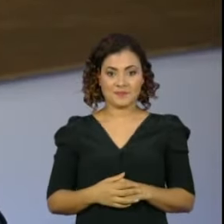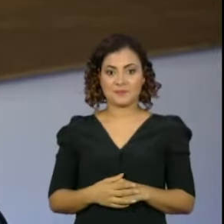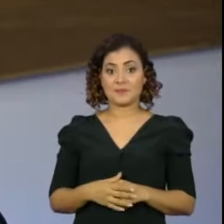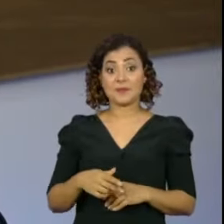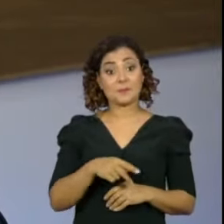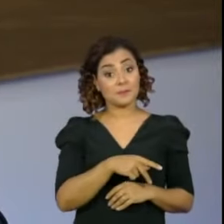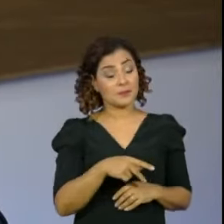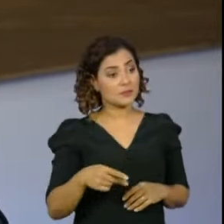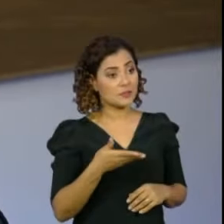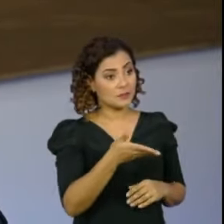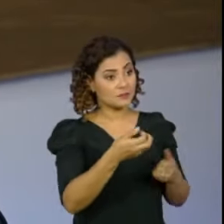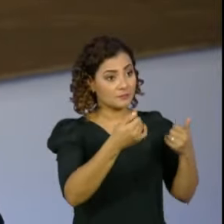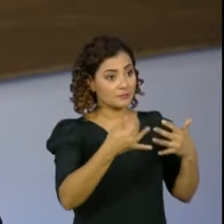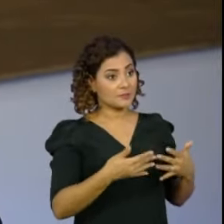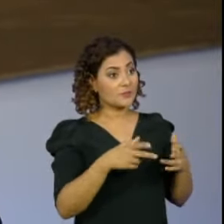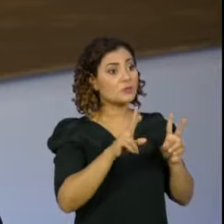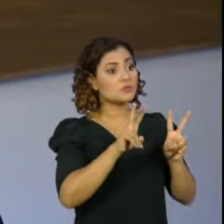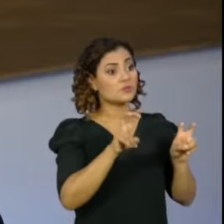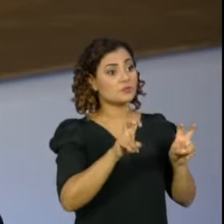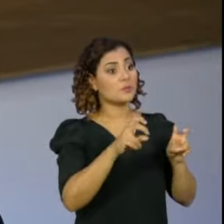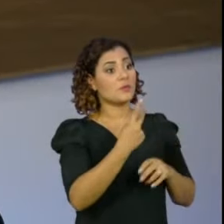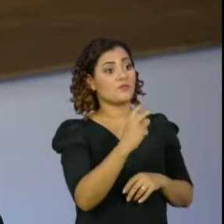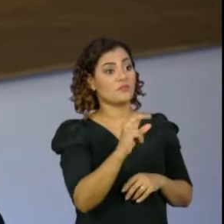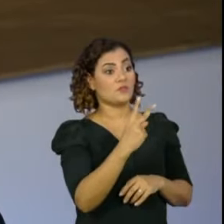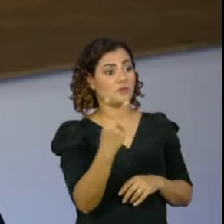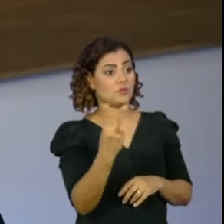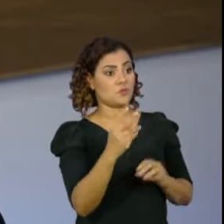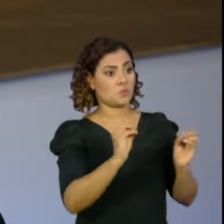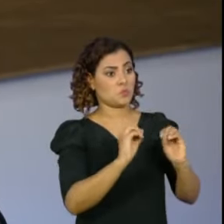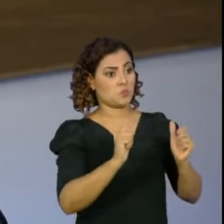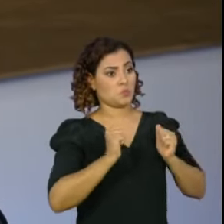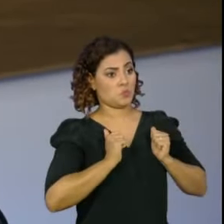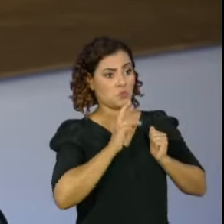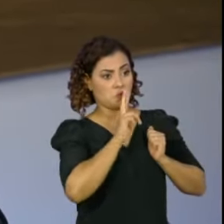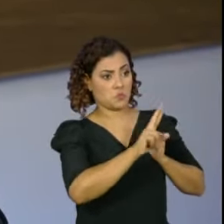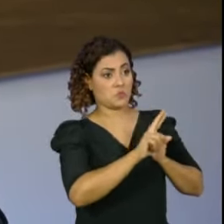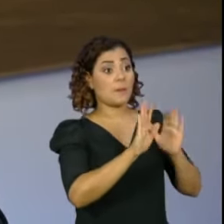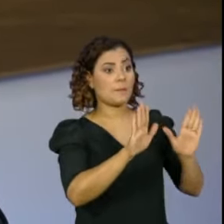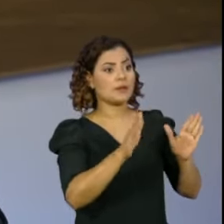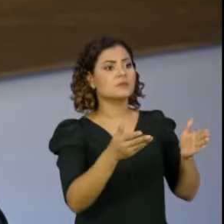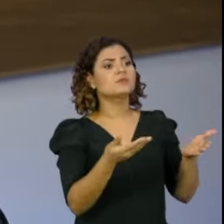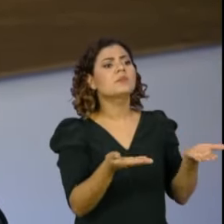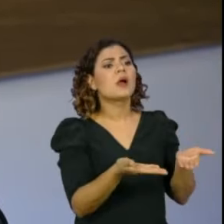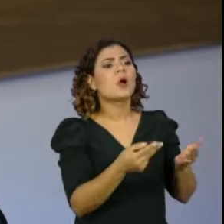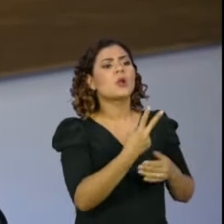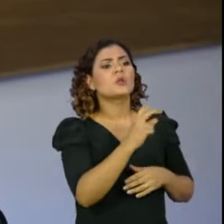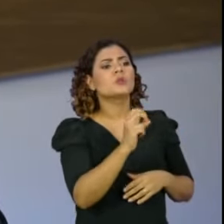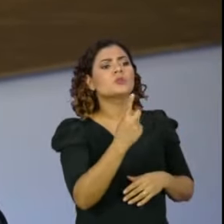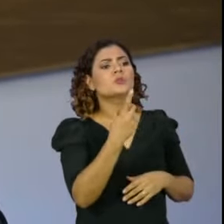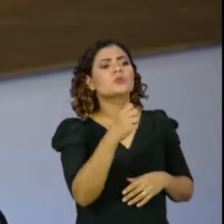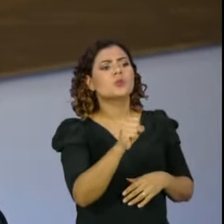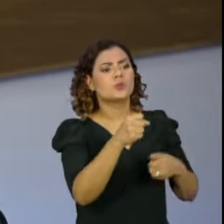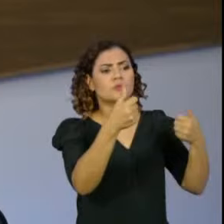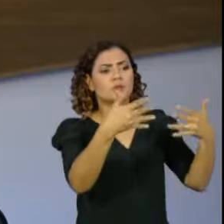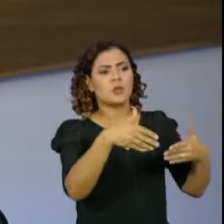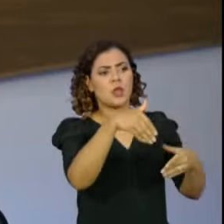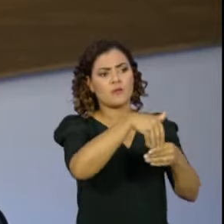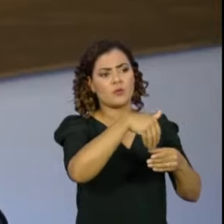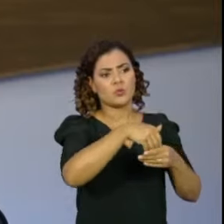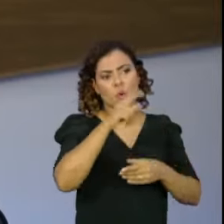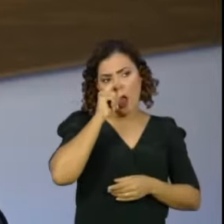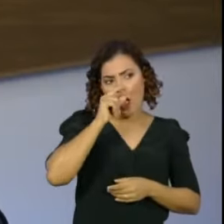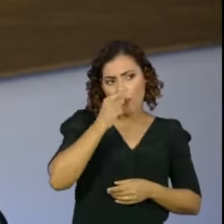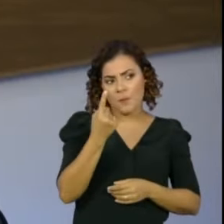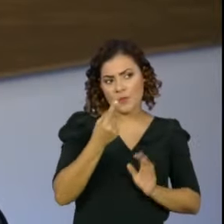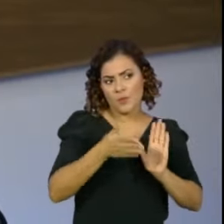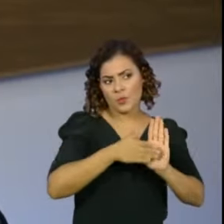Presidente, o disse que não vai responder sobre 2022. Então, eu vou fazer uma pergunta sobre 2018. O senhor disse aqui, lembrou que votou no Geraldo Alckmin no